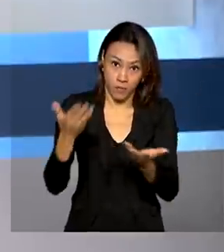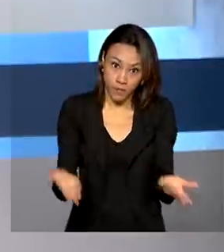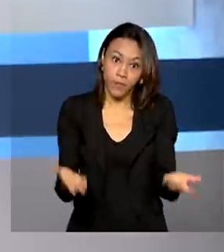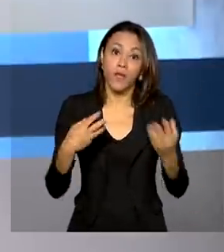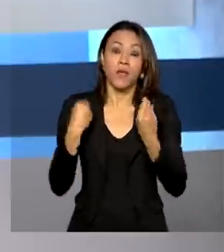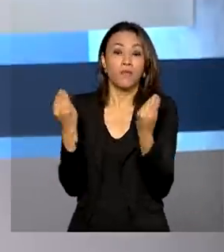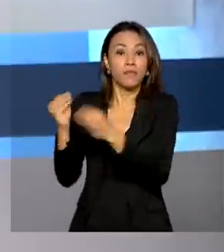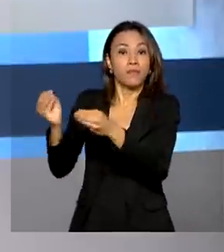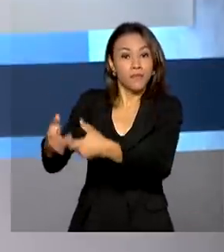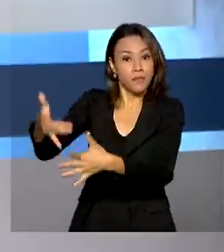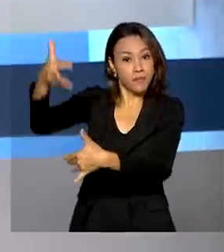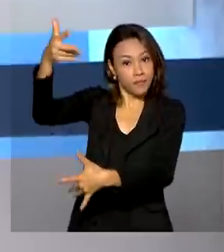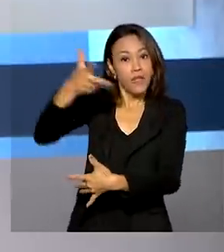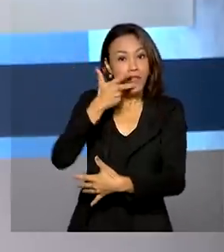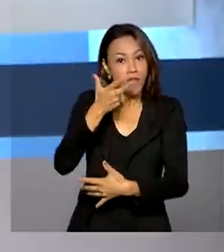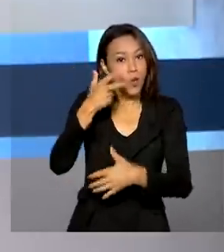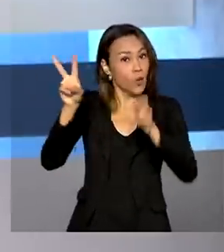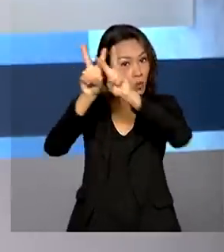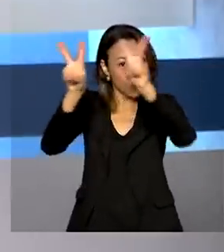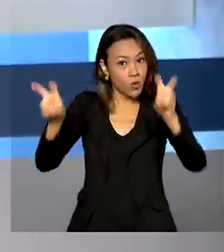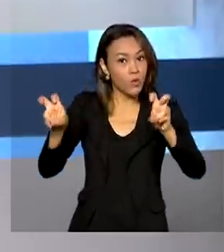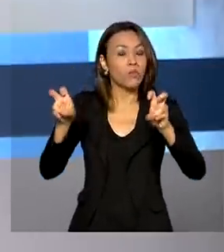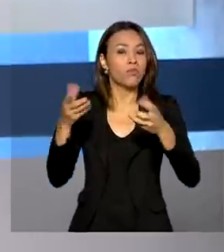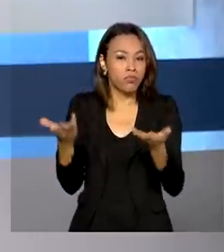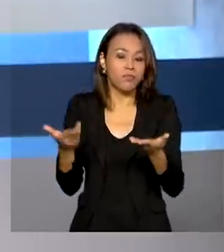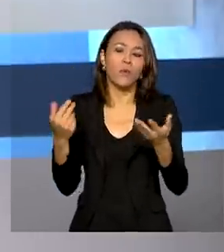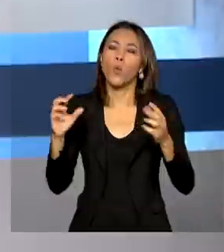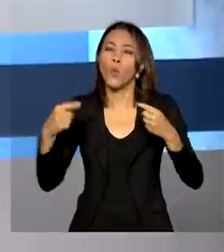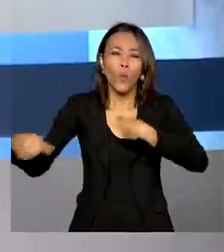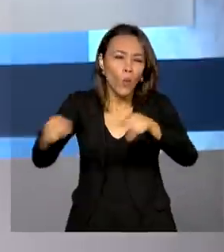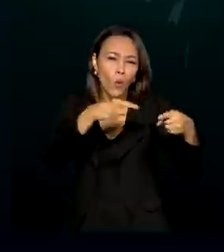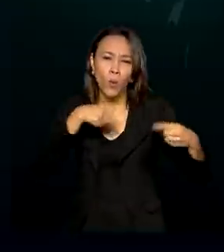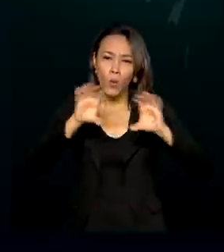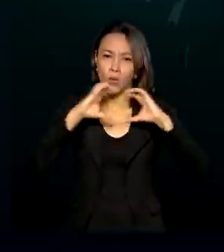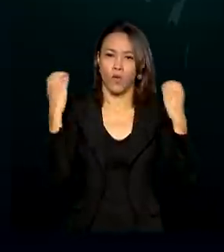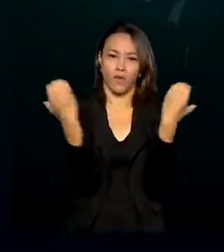o ministro Ricardo Salles falou sobre os assuntos tratados na conferência.